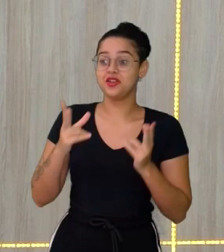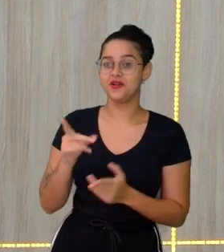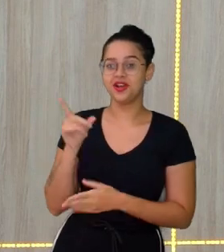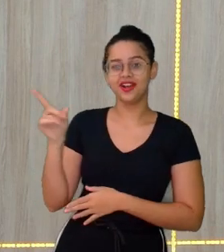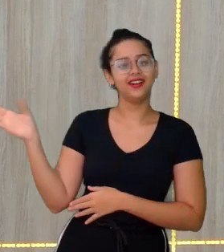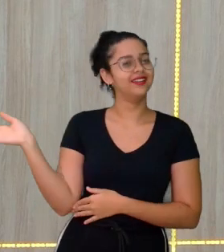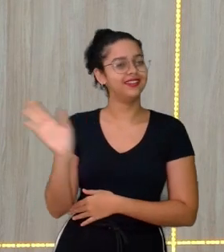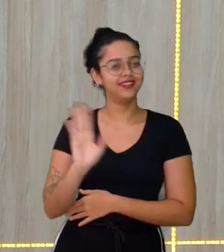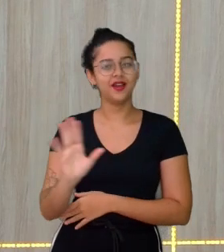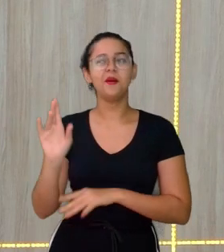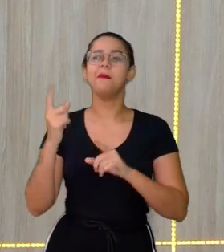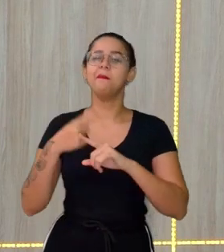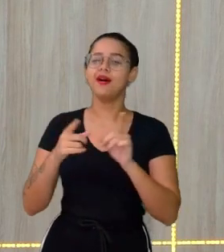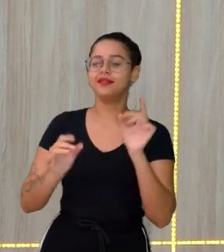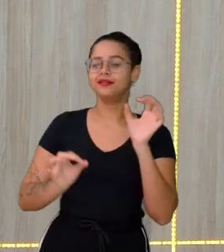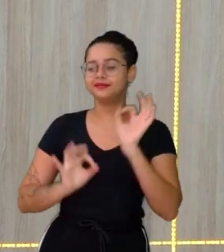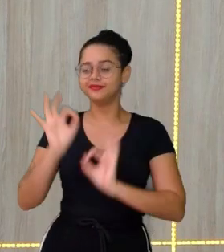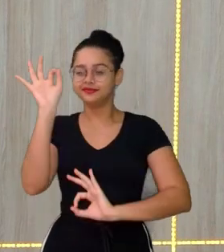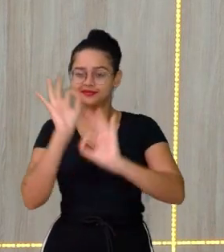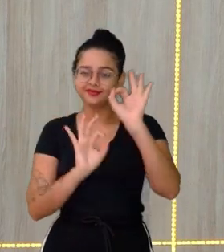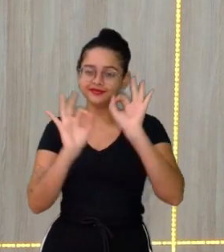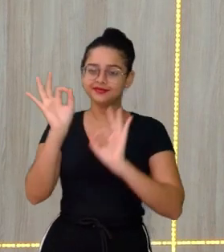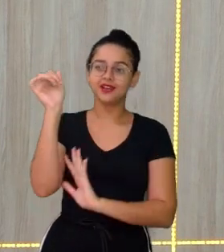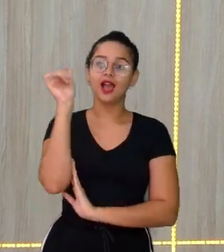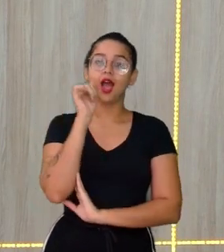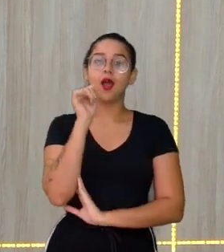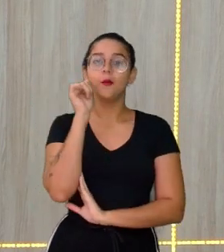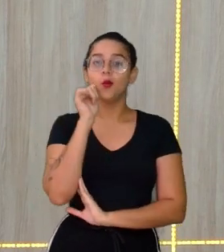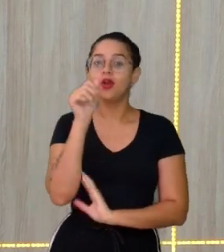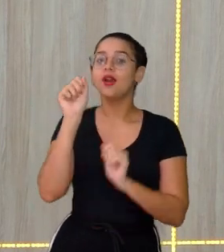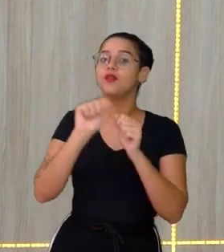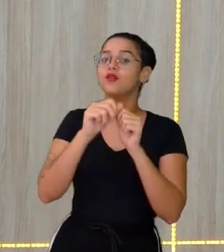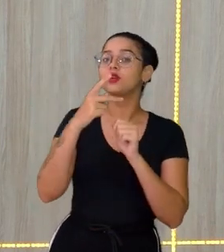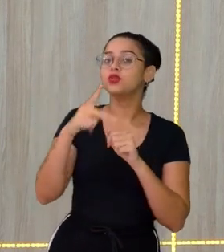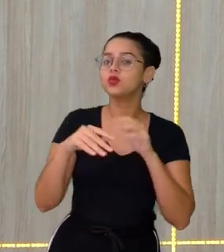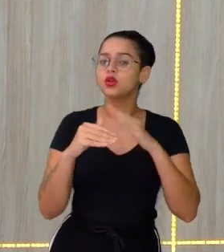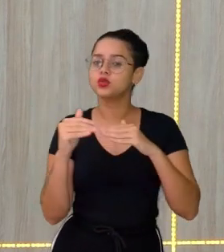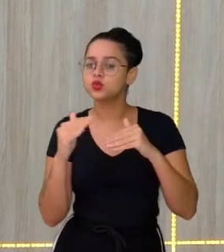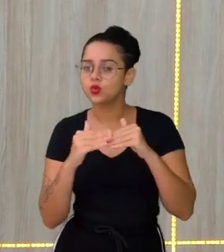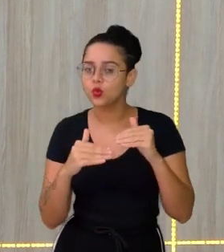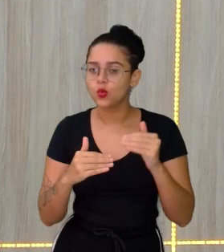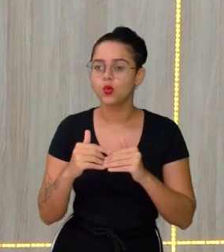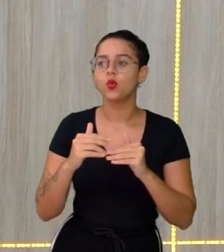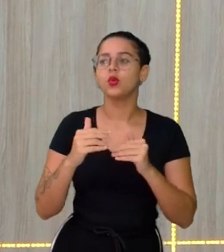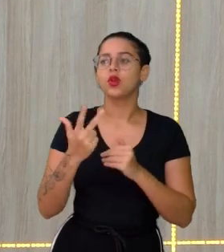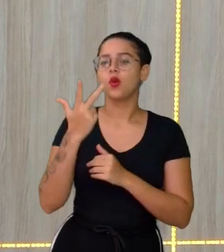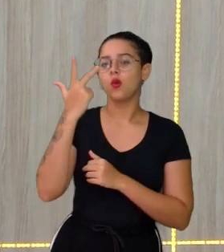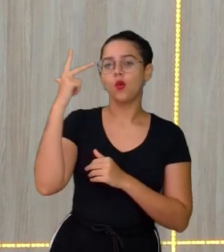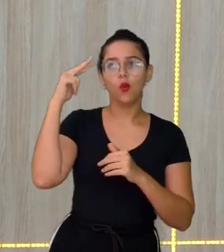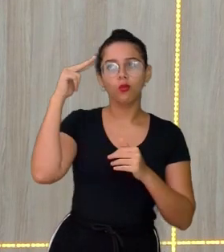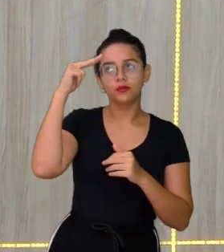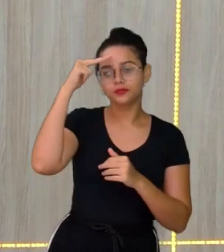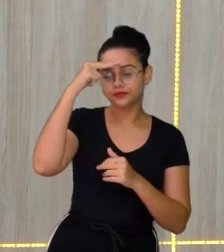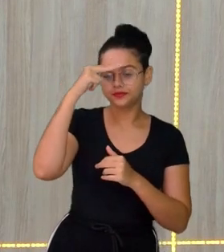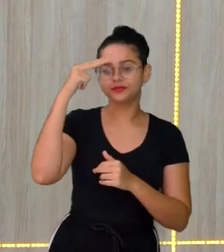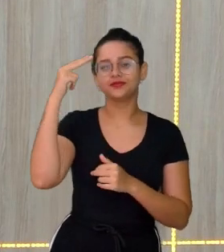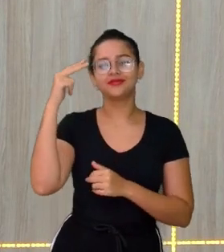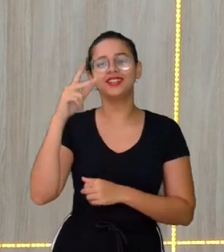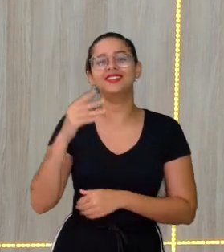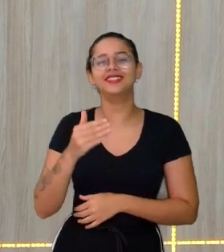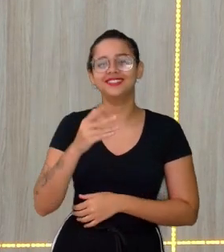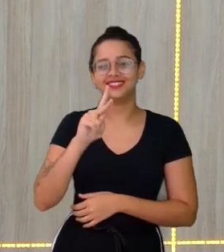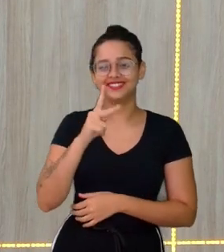ela Mas dá um trato A moça Que fez suas unhas Cortou lá Sua sobrancelha Passou a renda